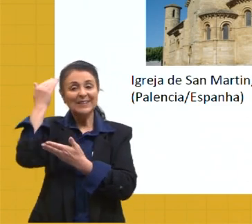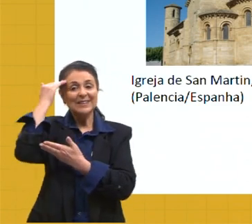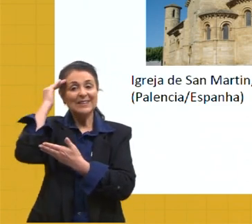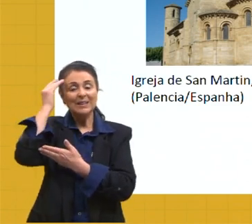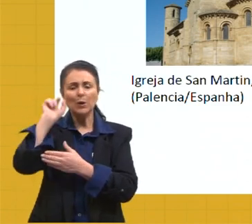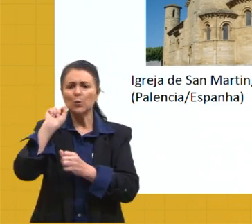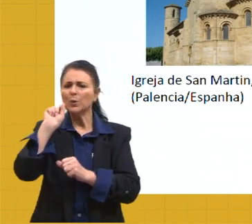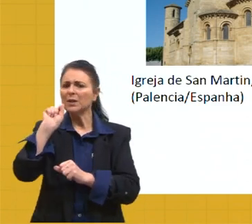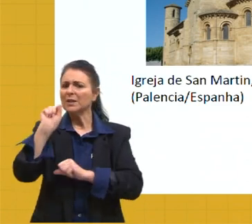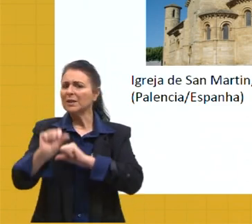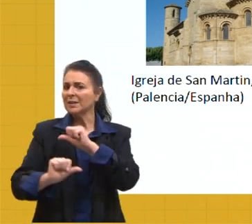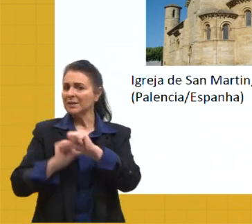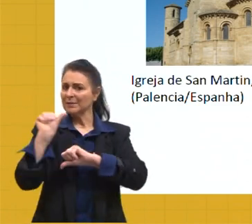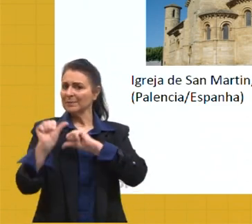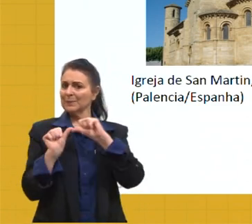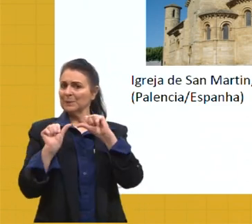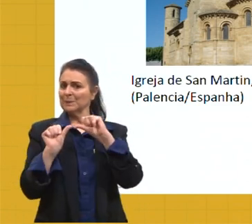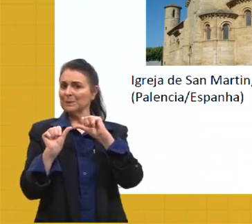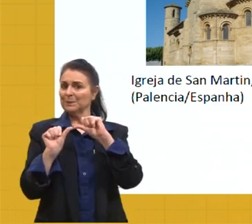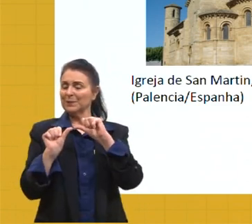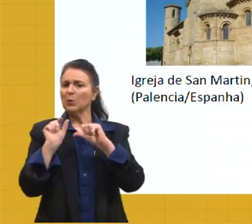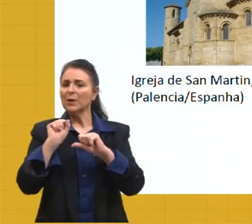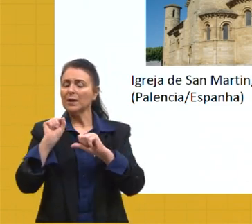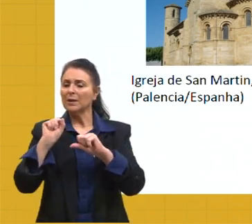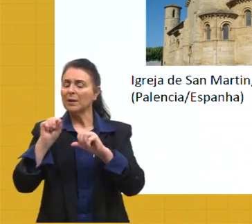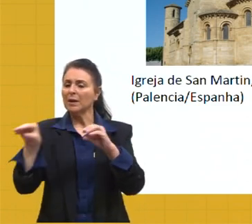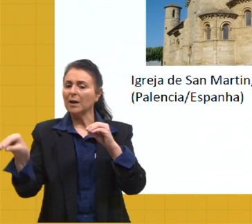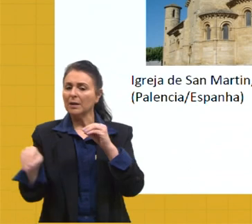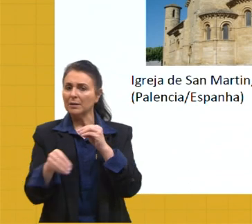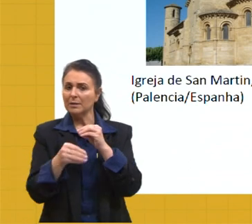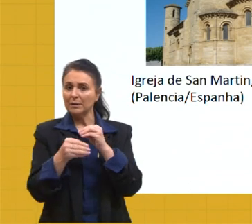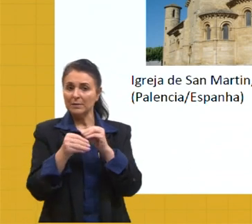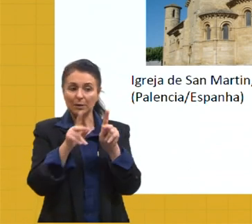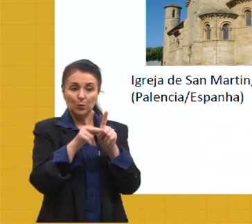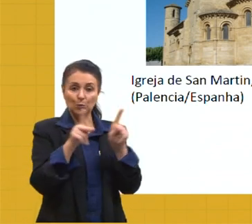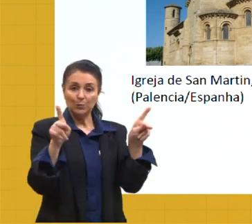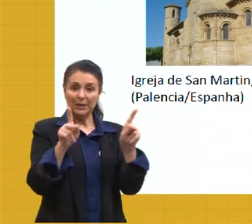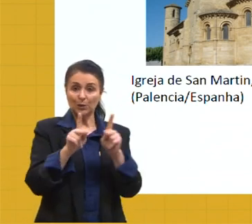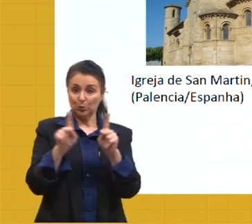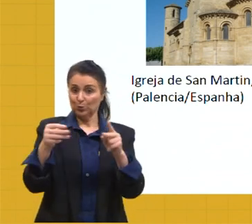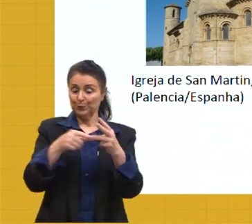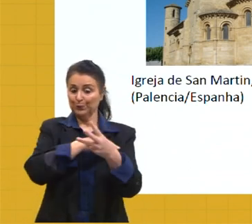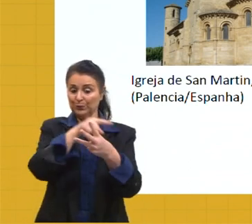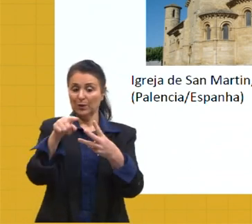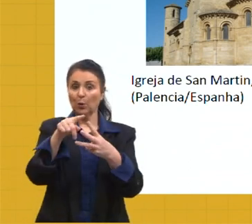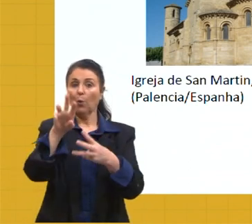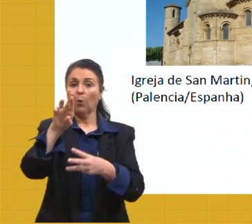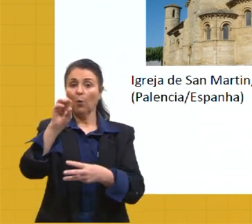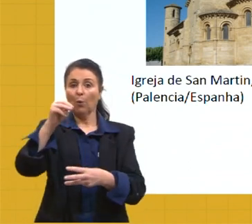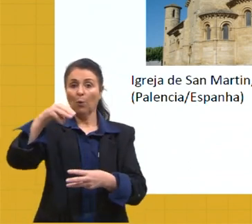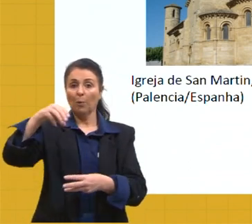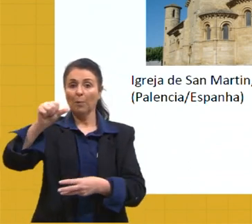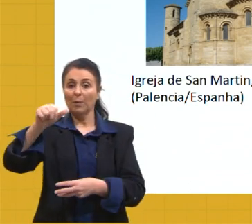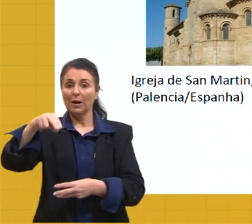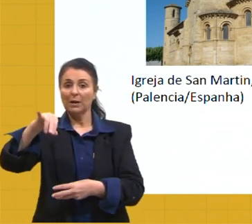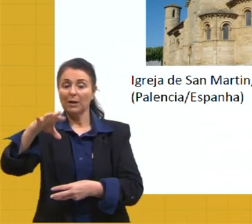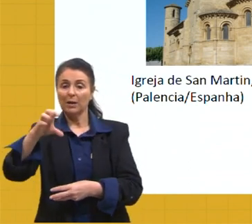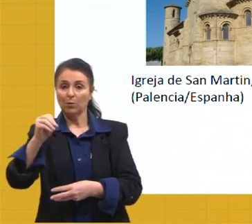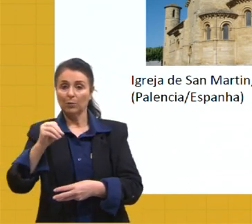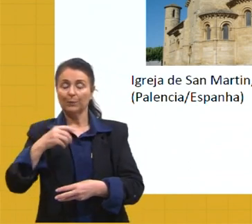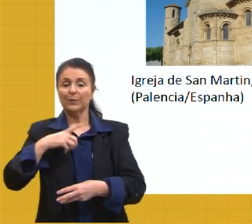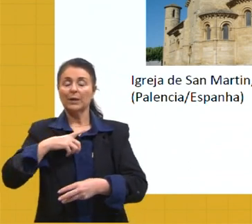se altera, o que muda, o que se acrescenta entre um período e outro. No período românico, nós temos a